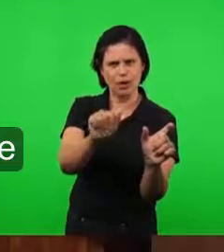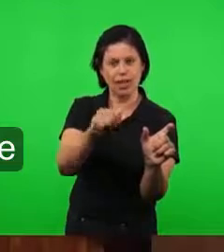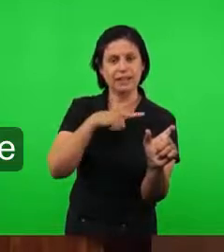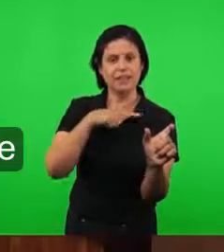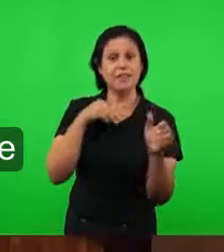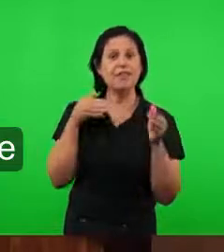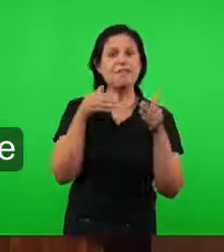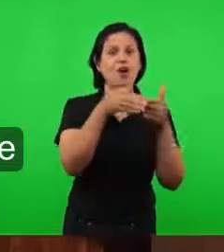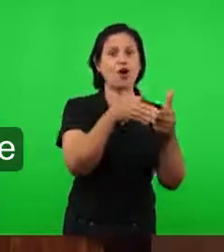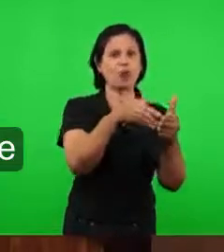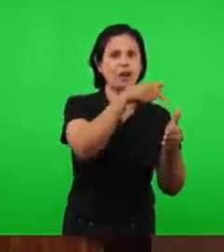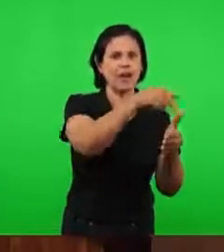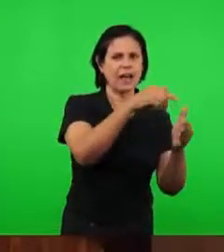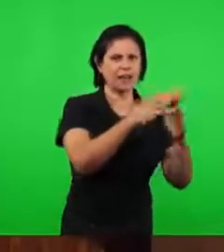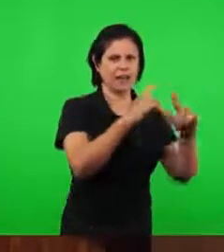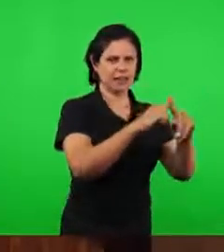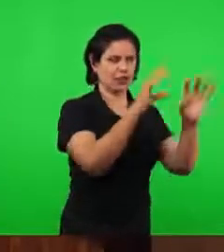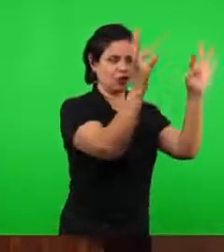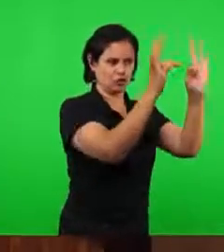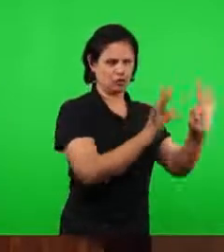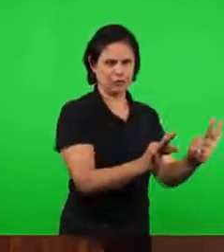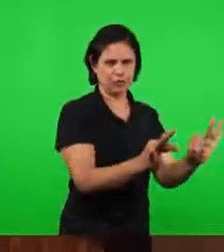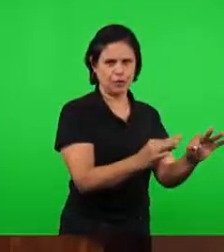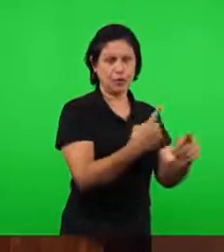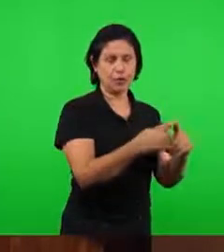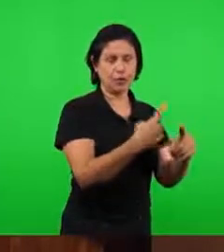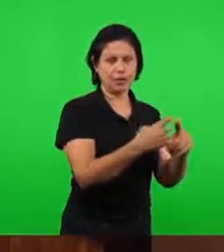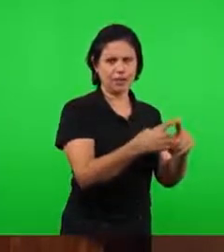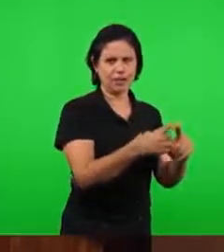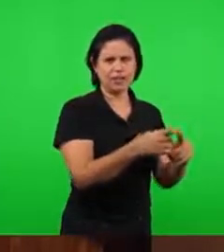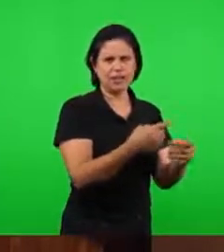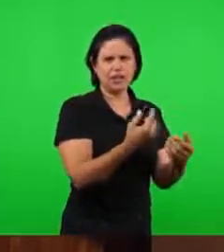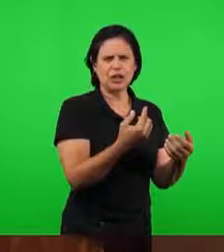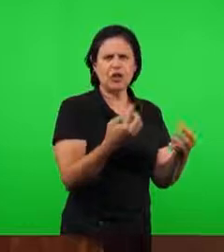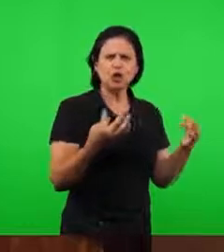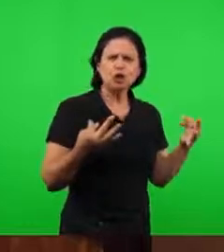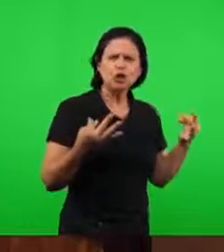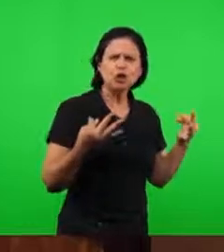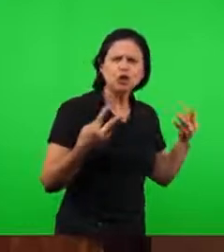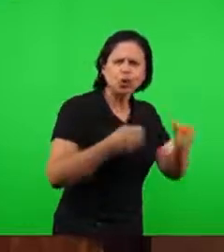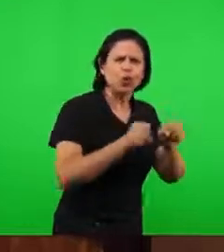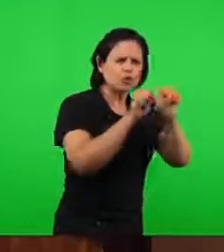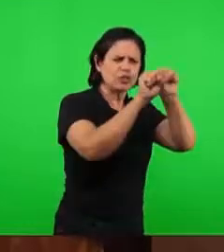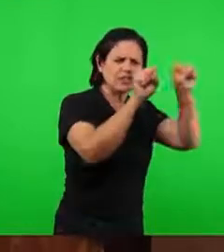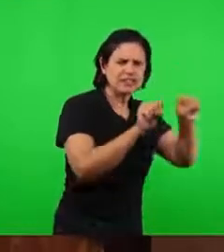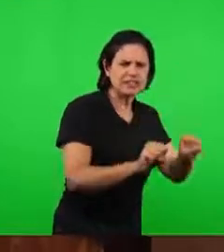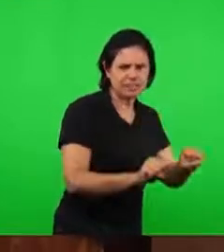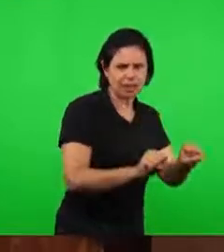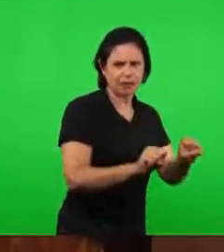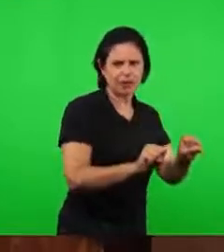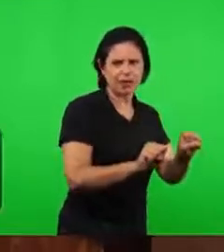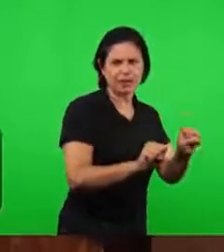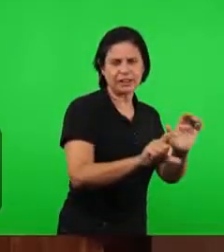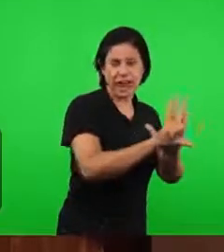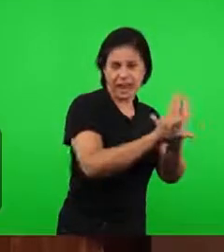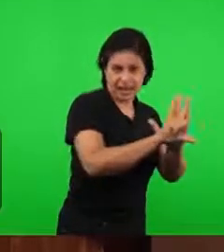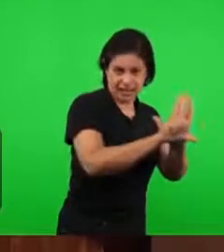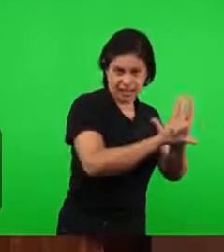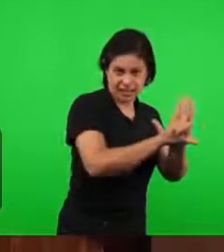que trazia do Velho Testamento todo o sistema litúrgico levítico,